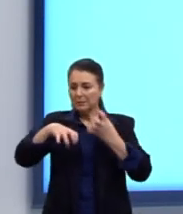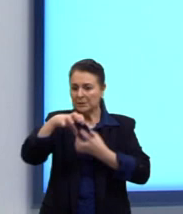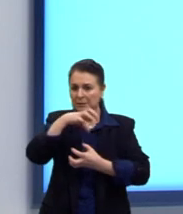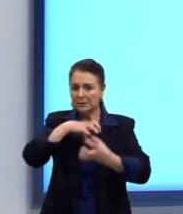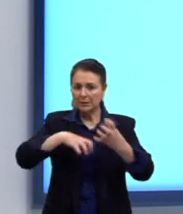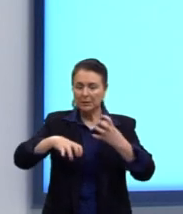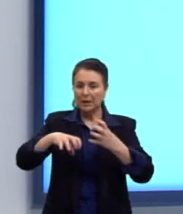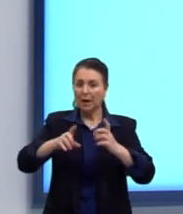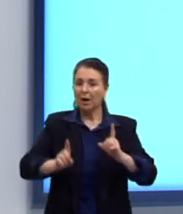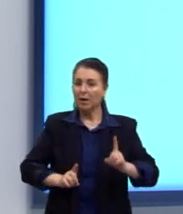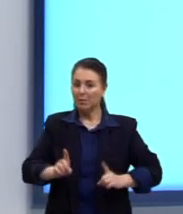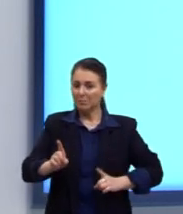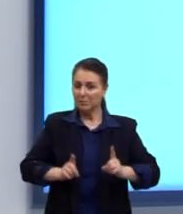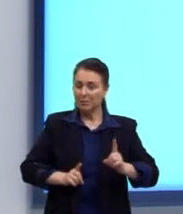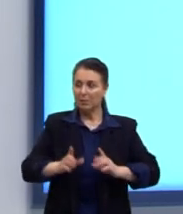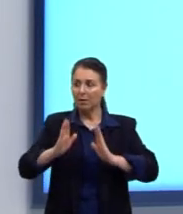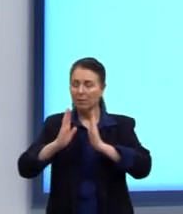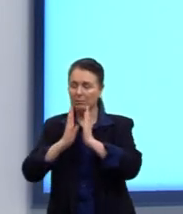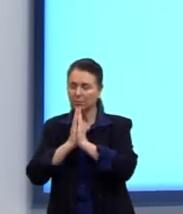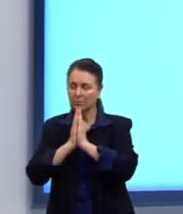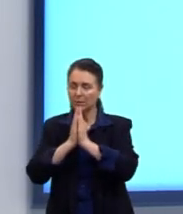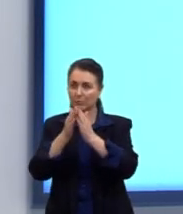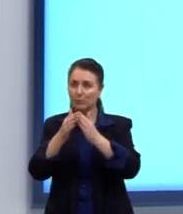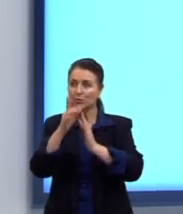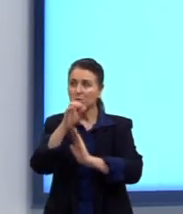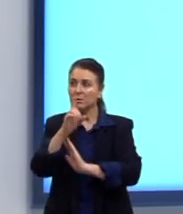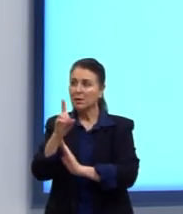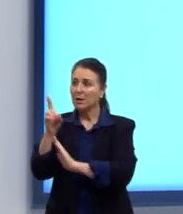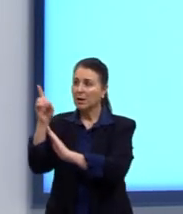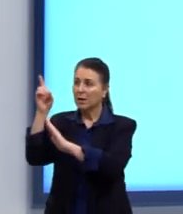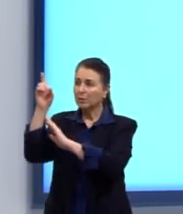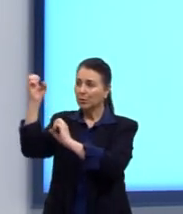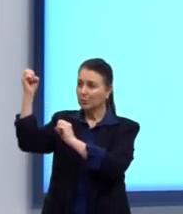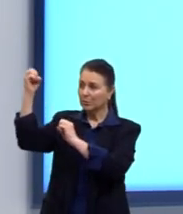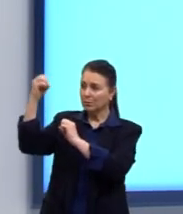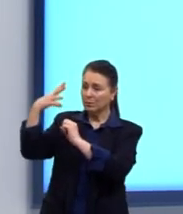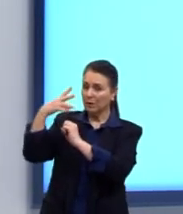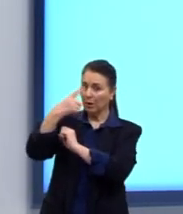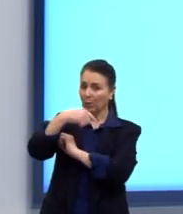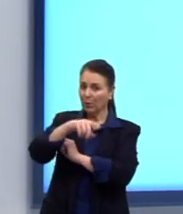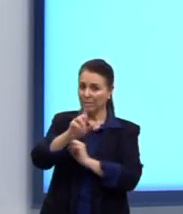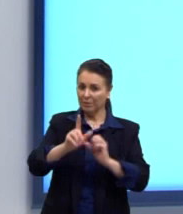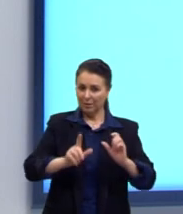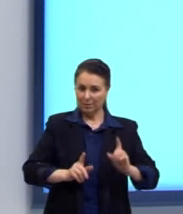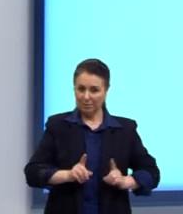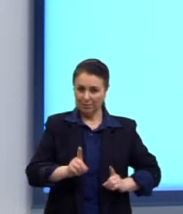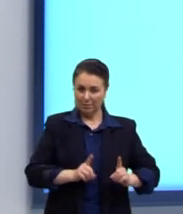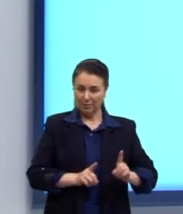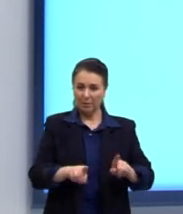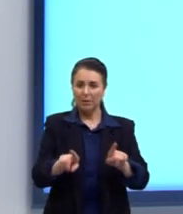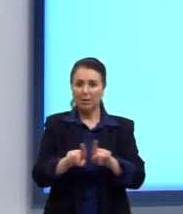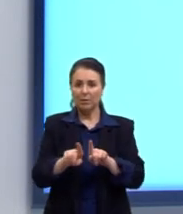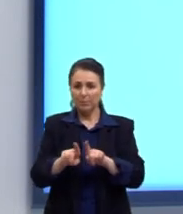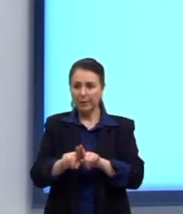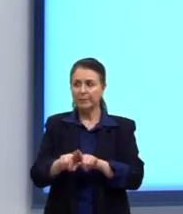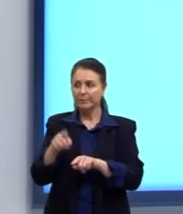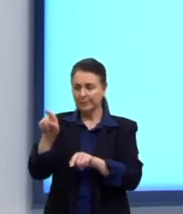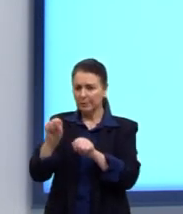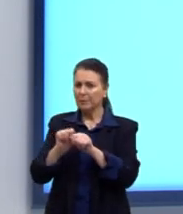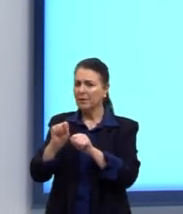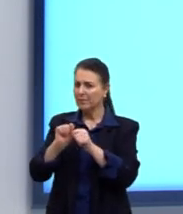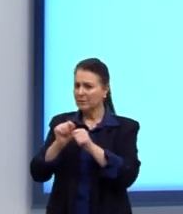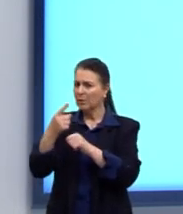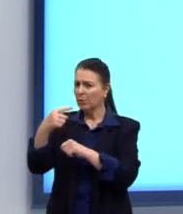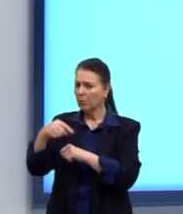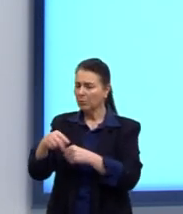Prima Constança ia rezar, pedir a Deus para iluminar prima Biela, mas ia também tomar suas providências.